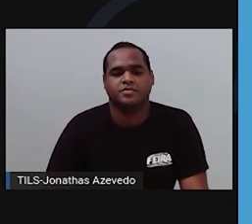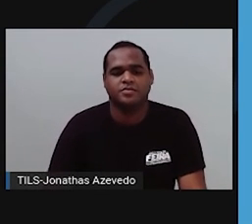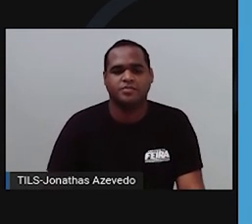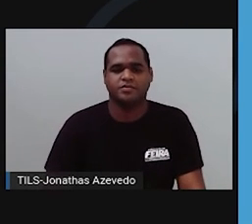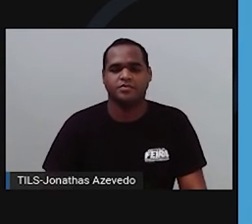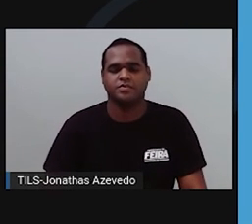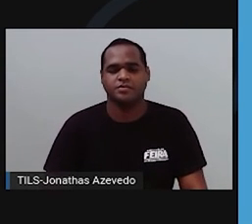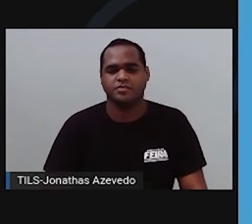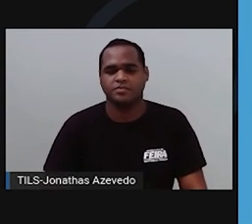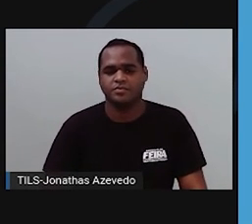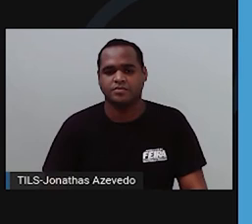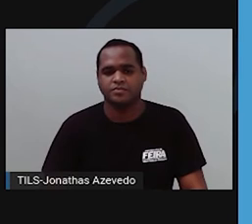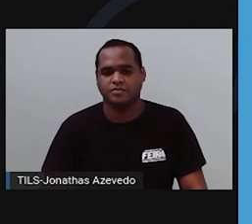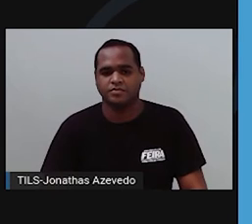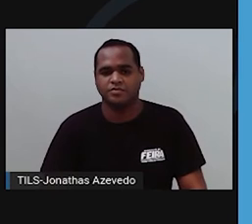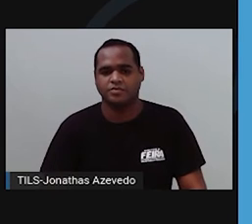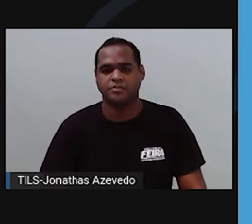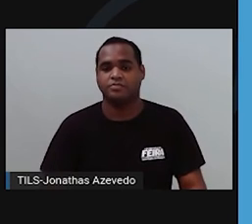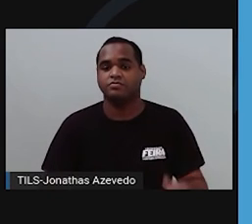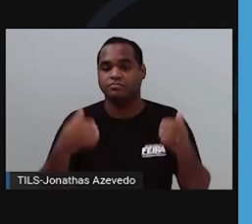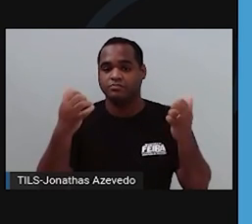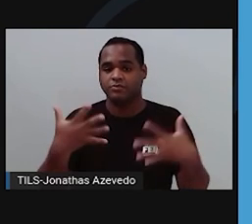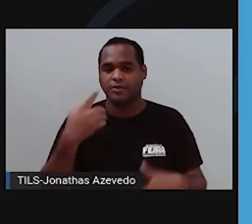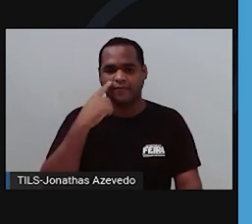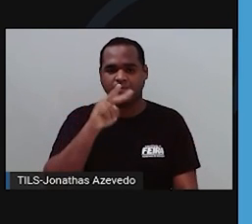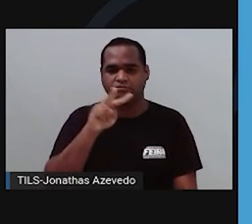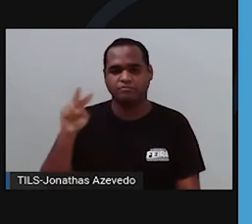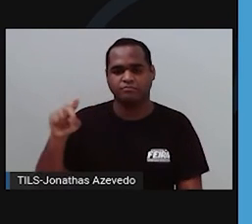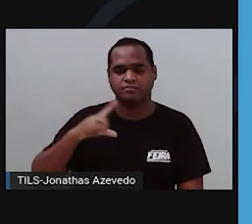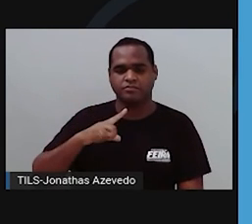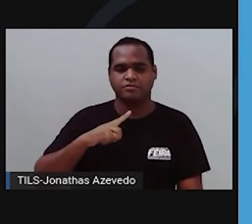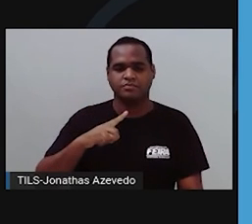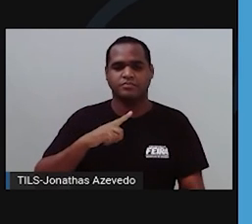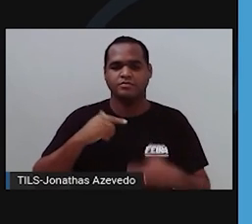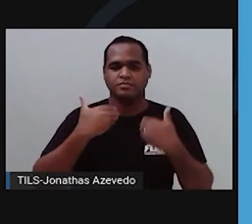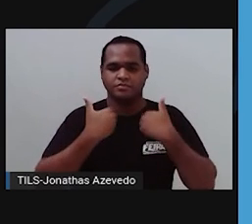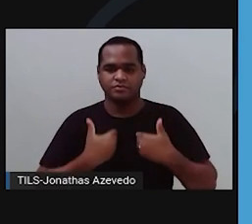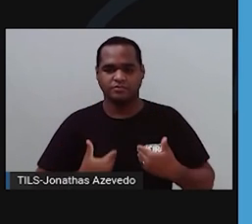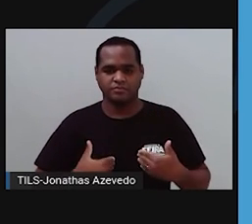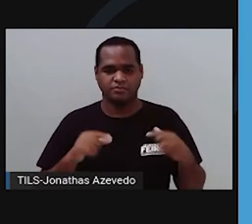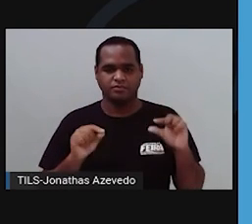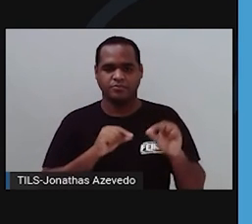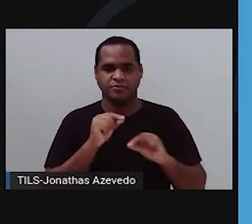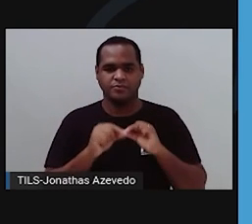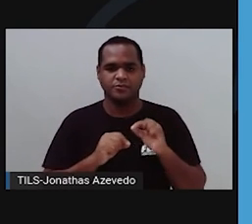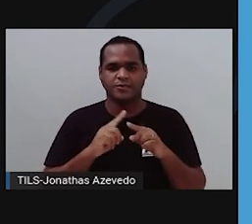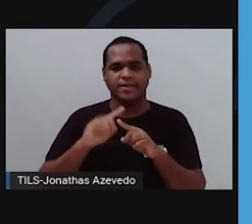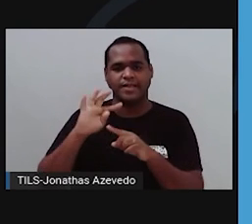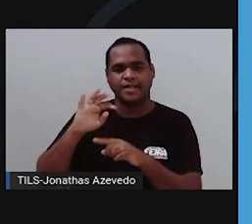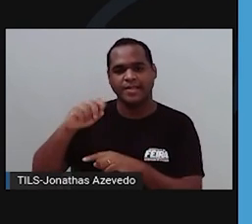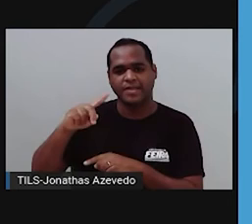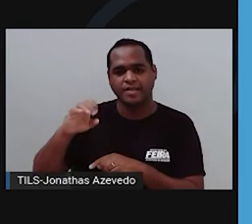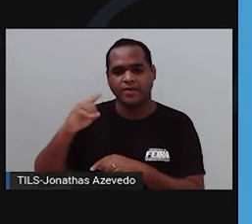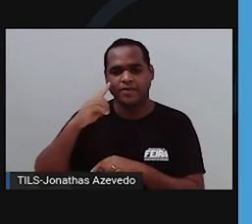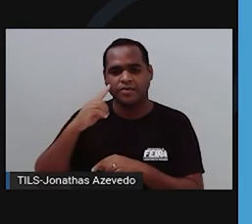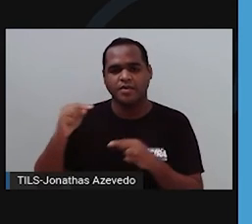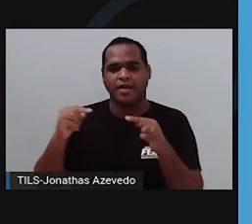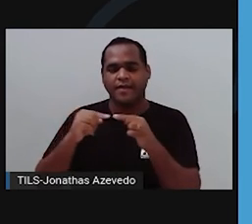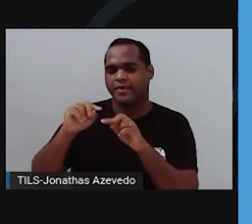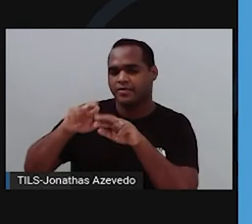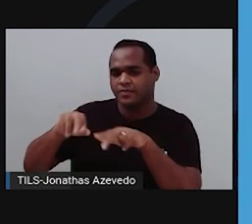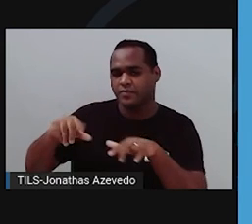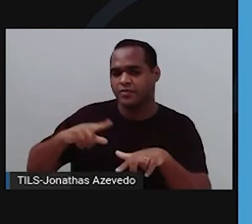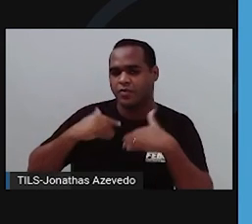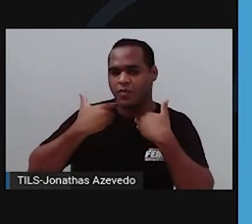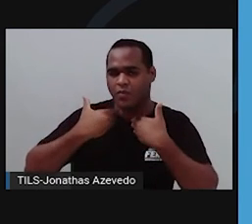Na aula de hoje, nós vamos ver os tecidos do corpo humano. O tecido epitelial reveste o corpo,